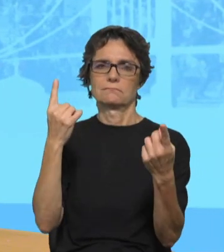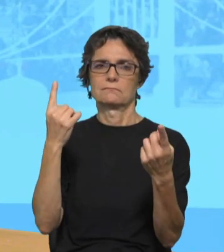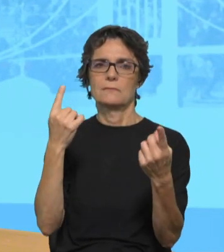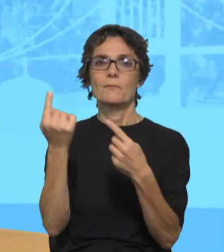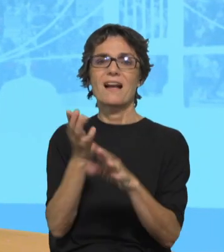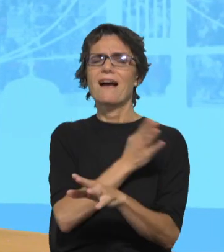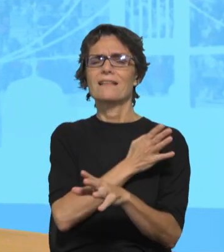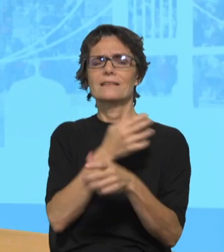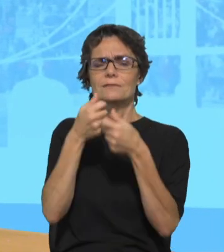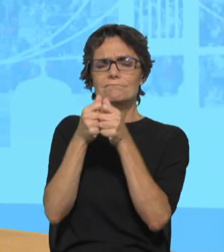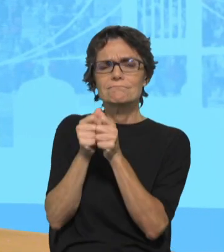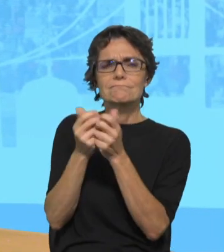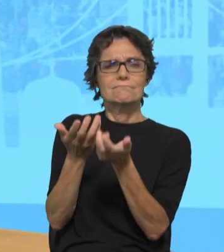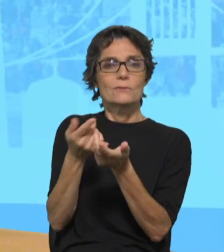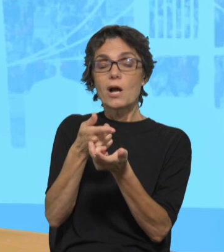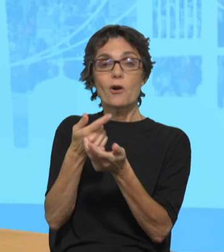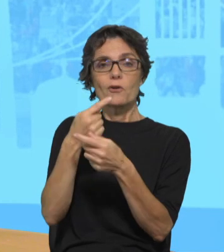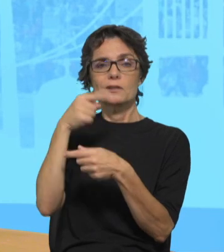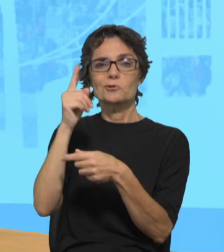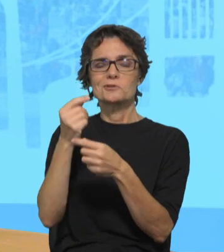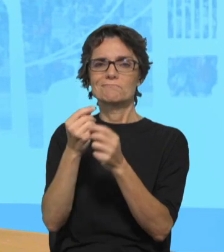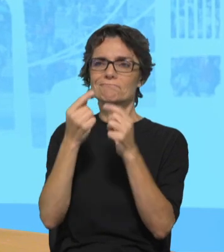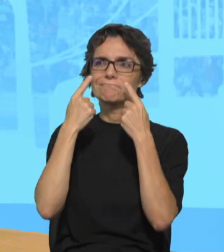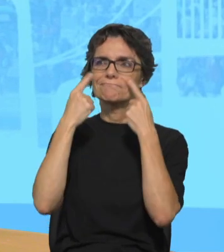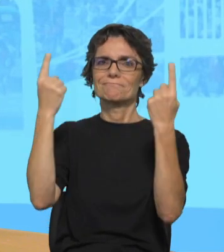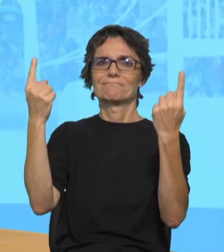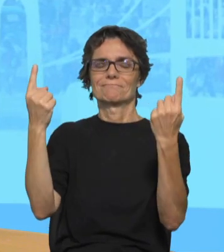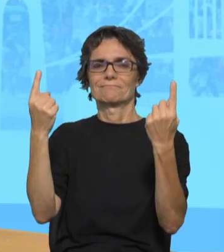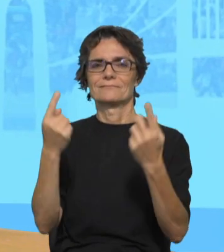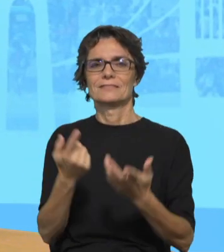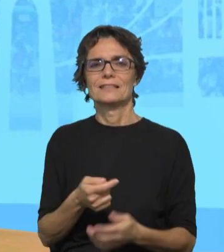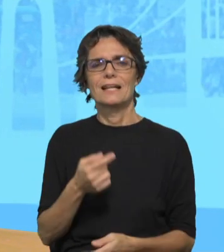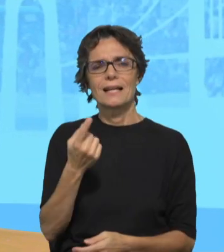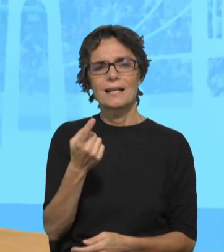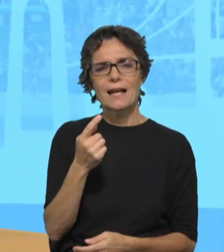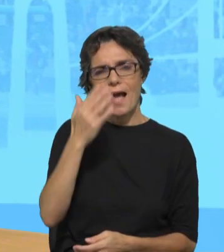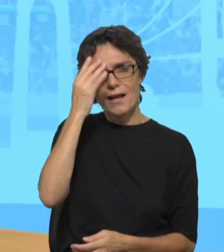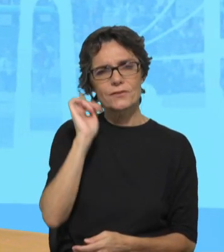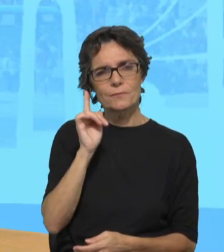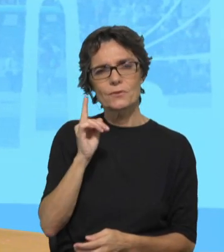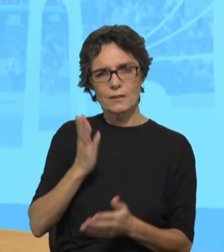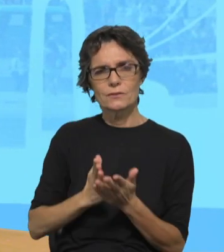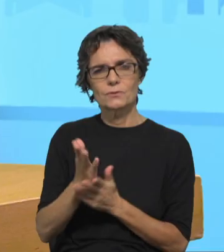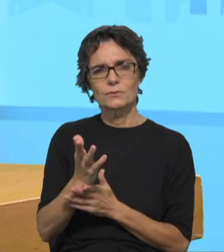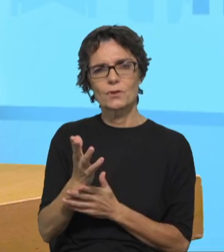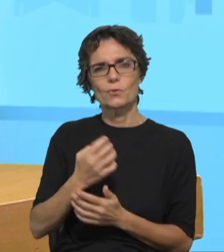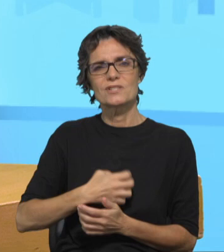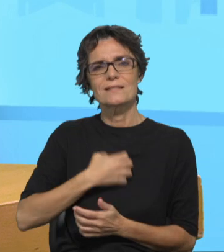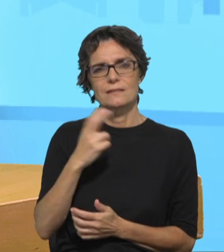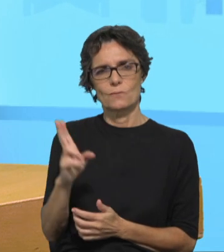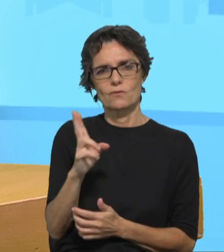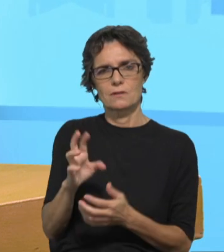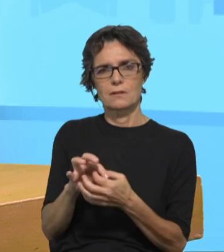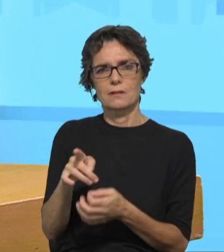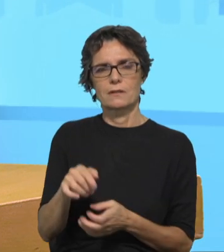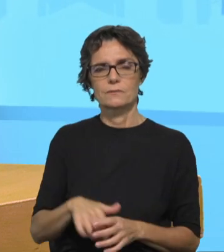É preciso que não se perca um bocadinho esta dinâmica, não é, que se conseguiu naqueles dias? É um facto que, muitas vezes, sem